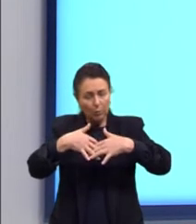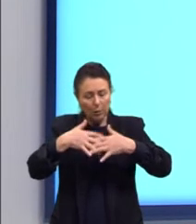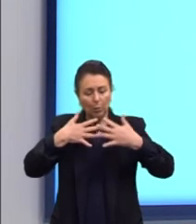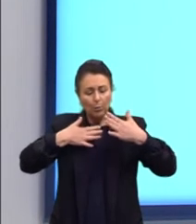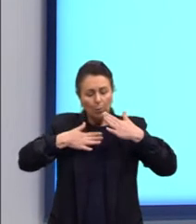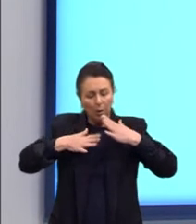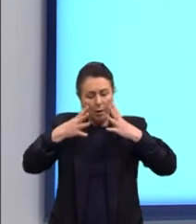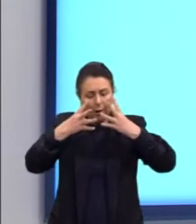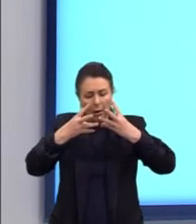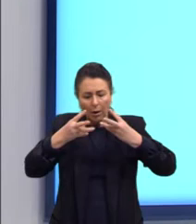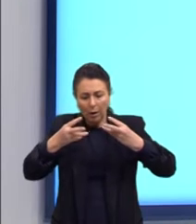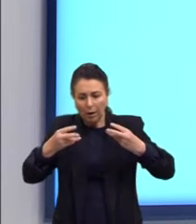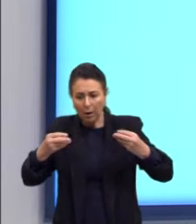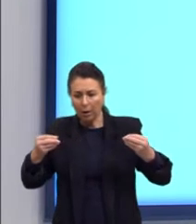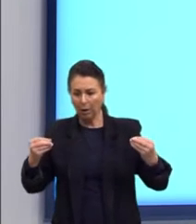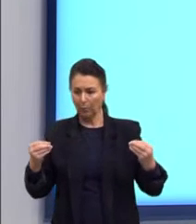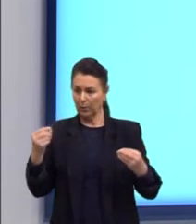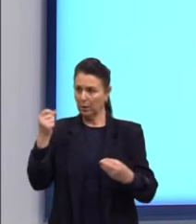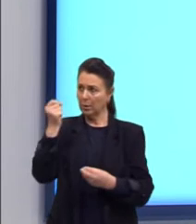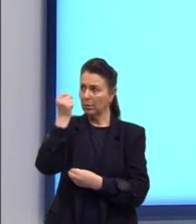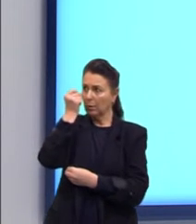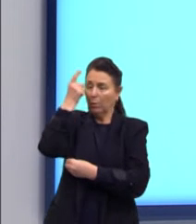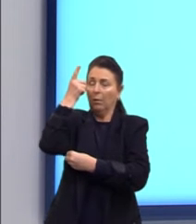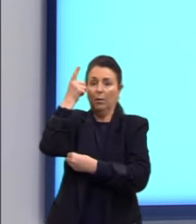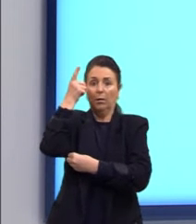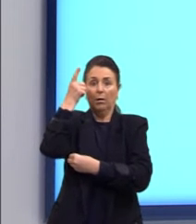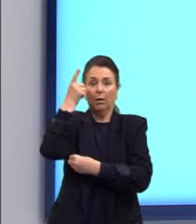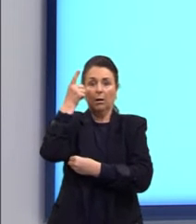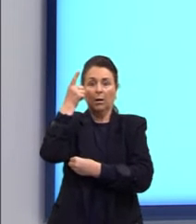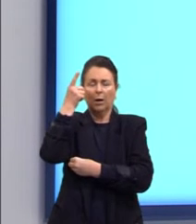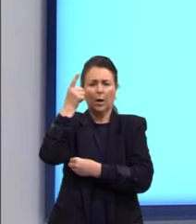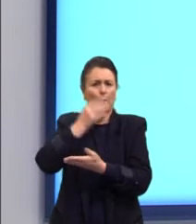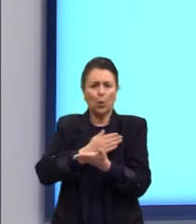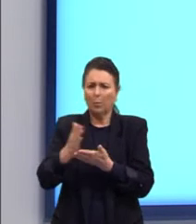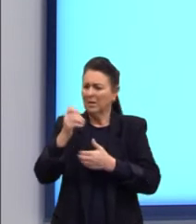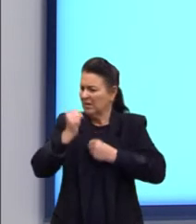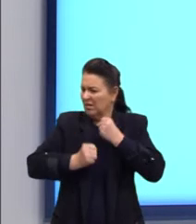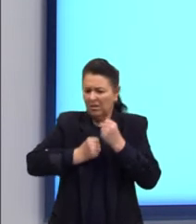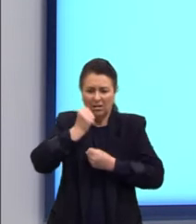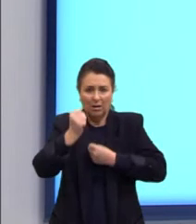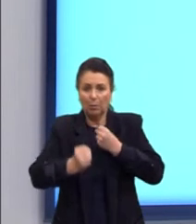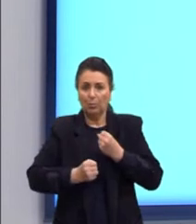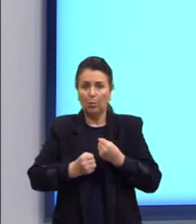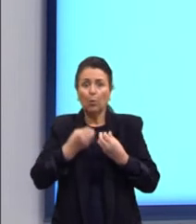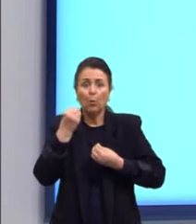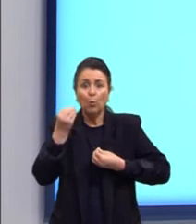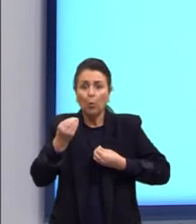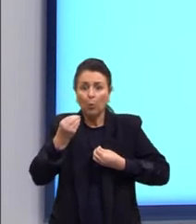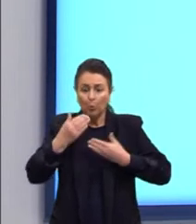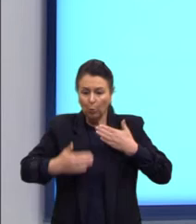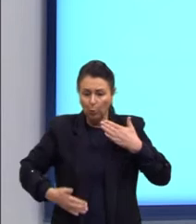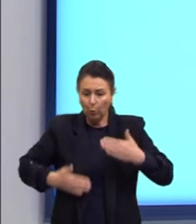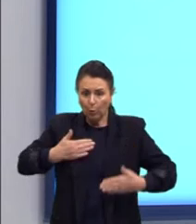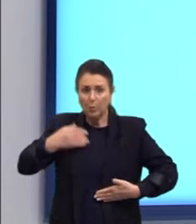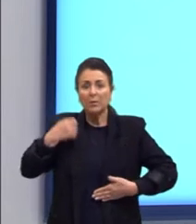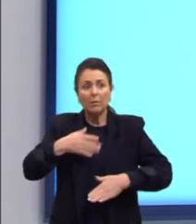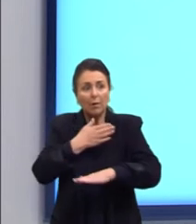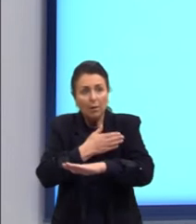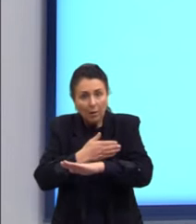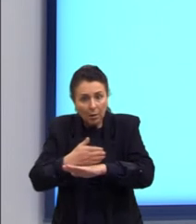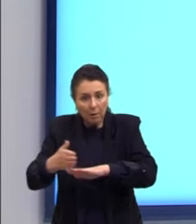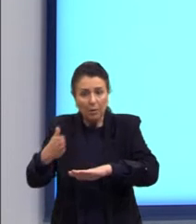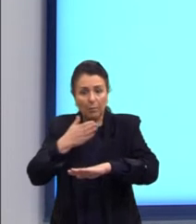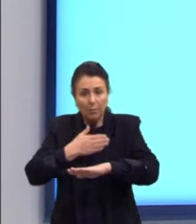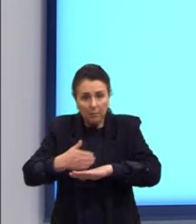tranquilo. Ai, na hora que tu acorda, tu pula. Dá um impacto no teu organismo. E pode prejudicar, gente.